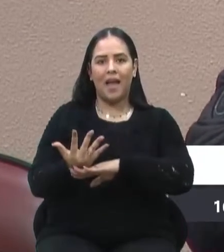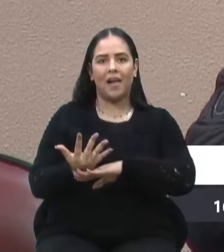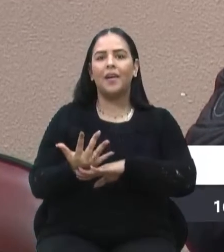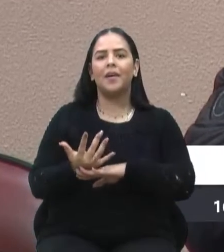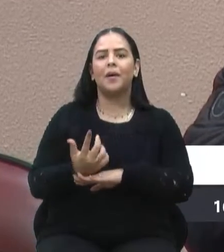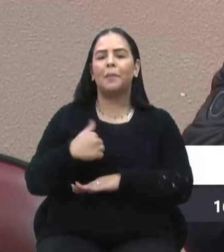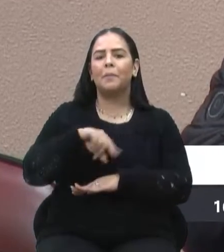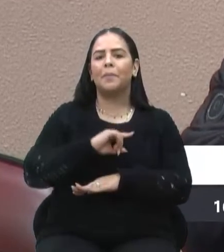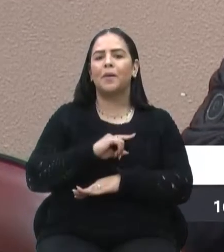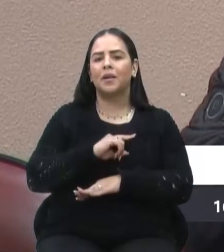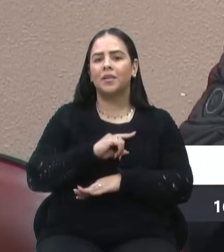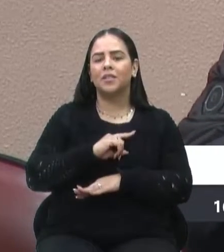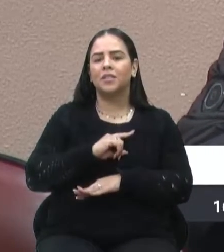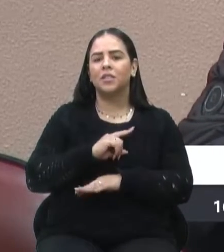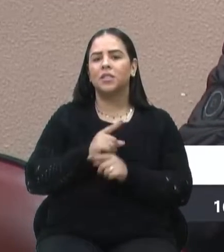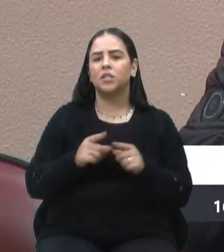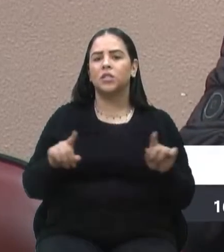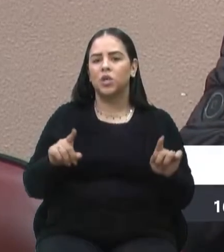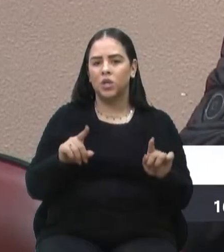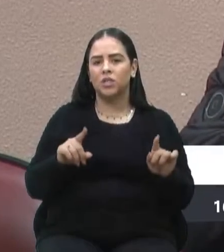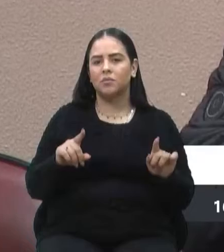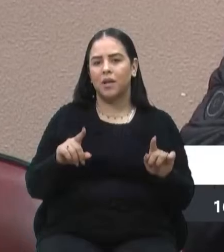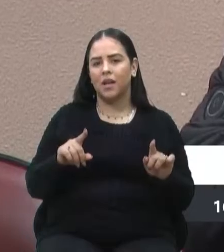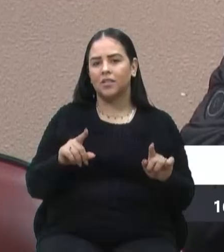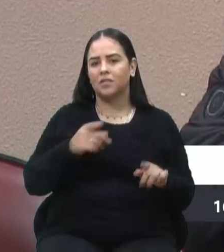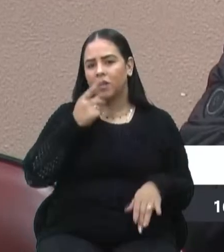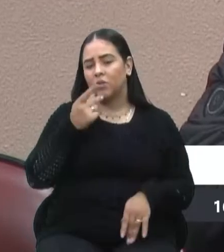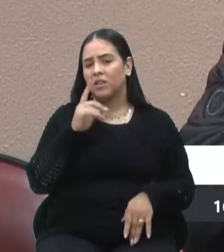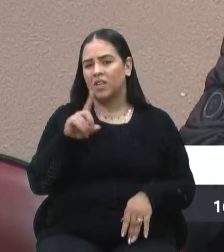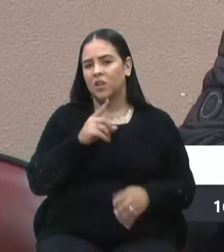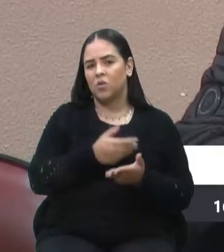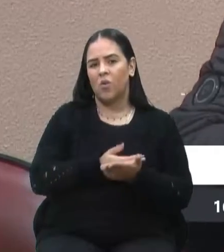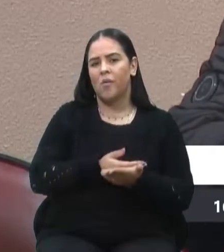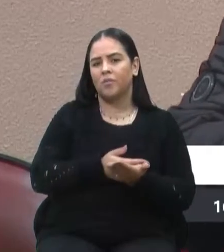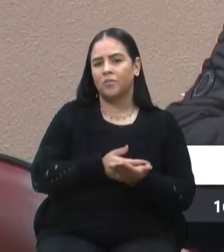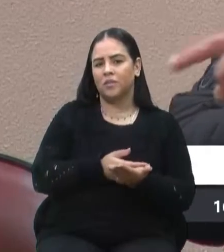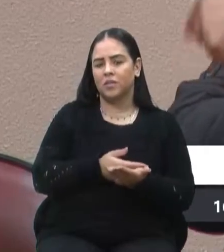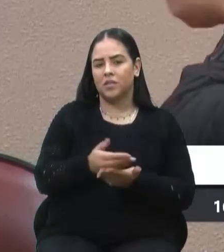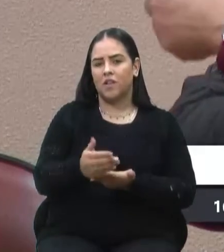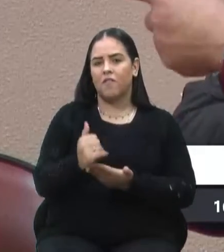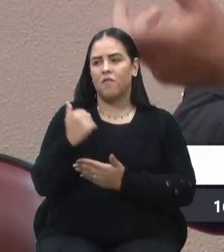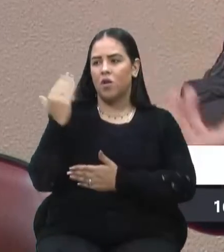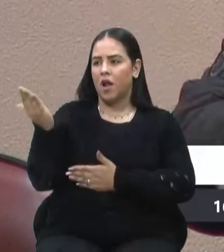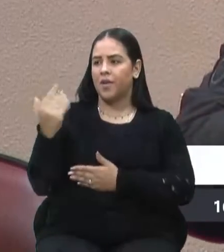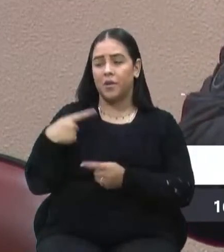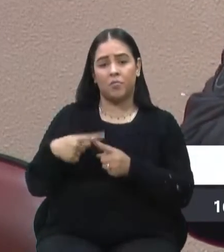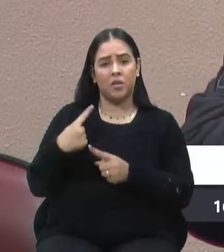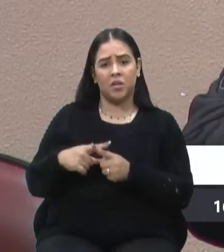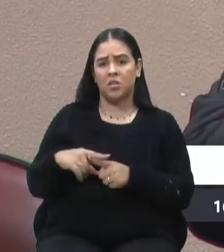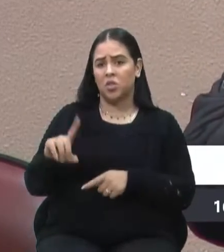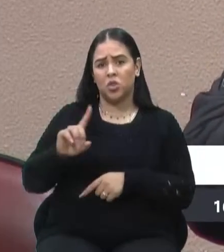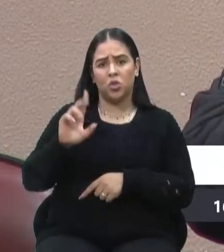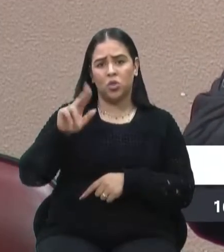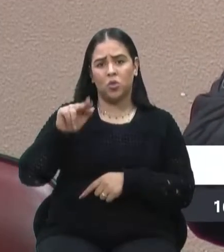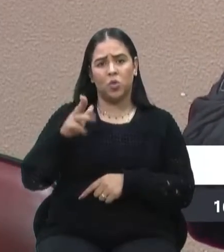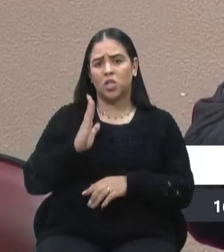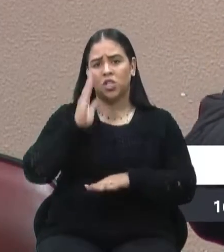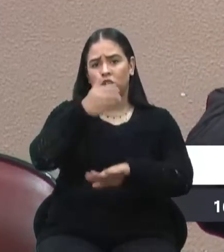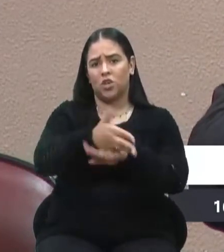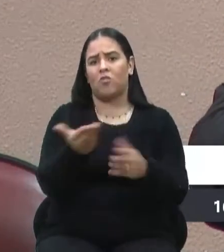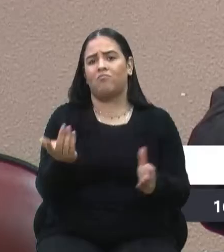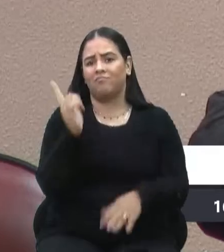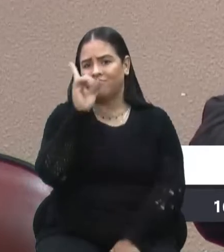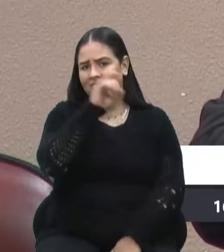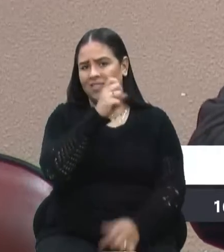off ali fora, talvez era o momento de não começar o quadrilátero central para fora, porque lá fora nunca chegou. Aí é